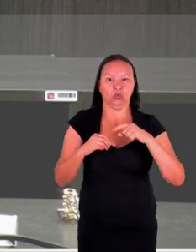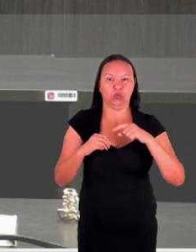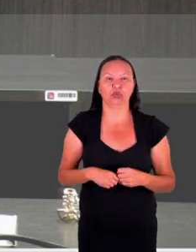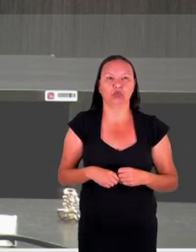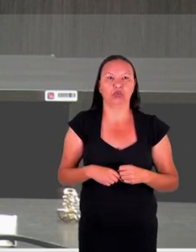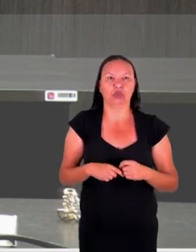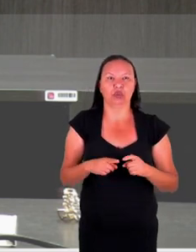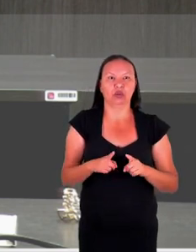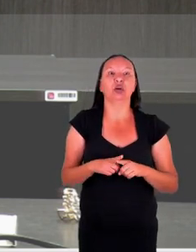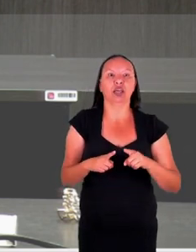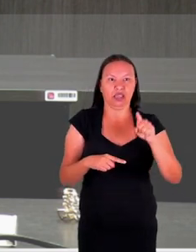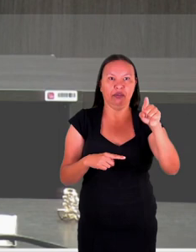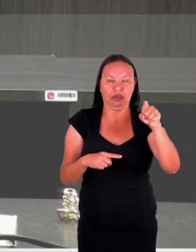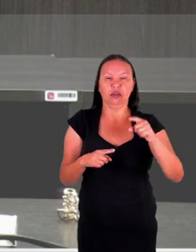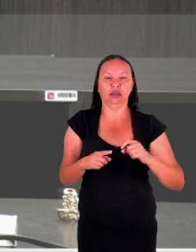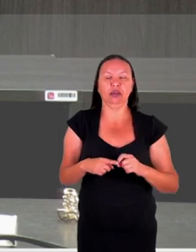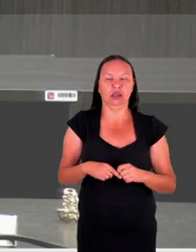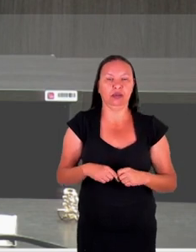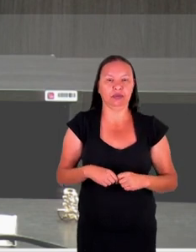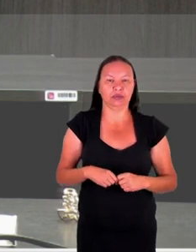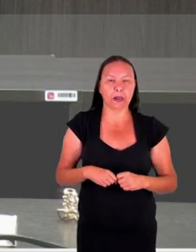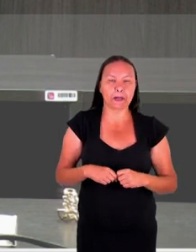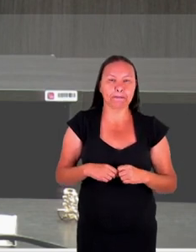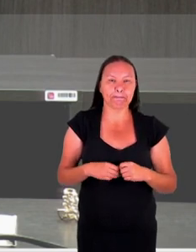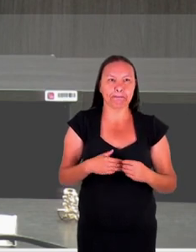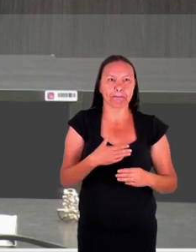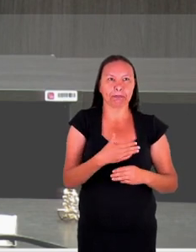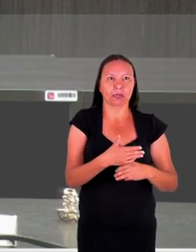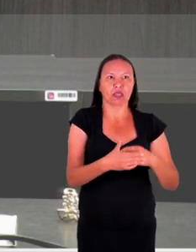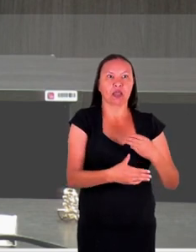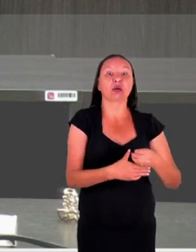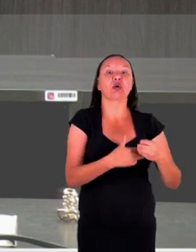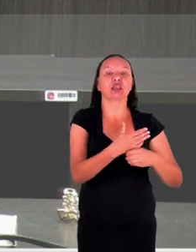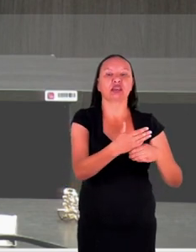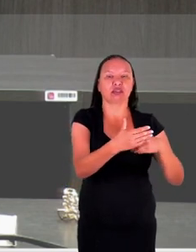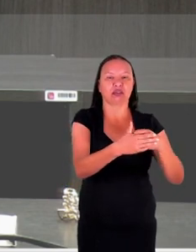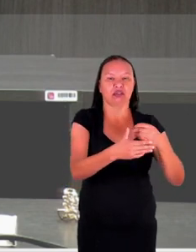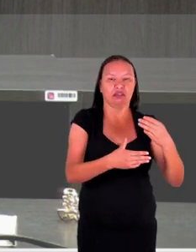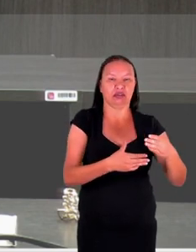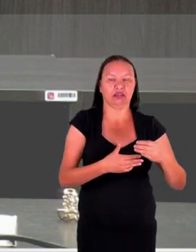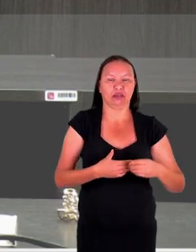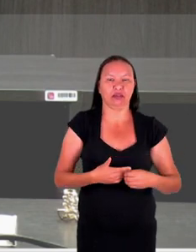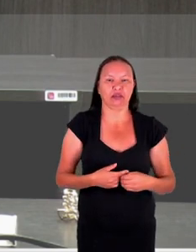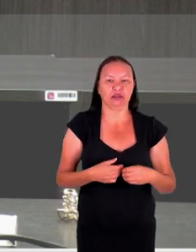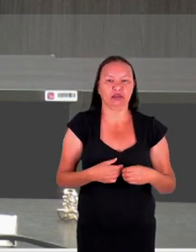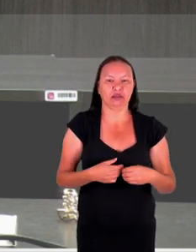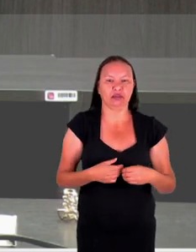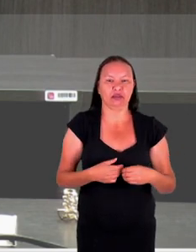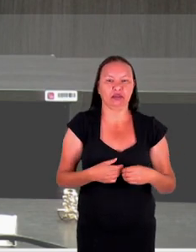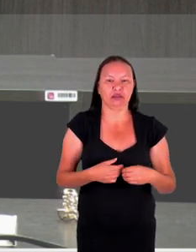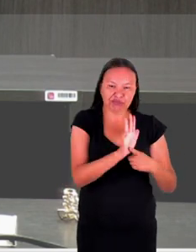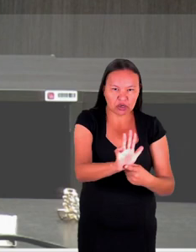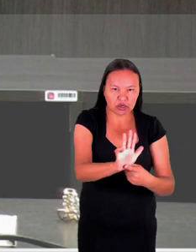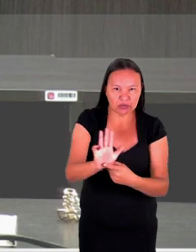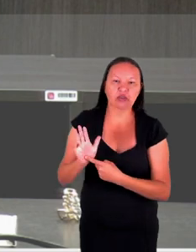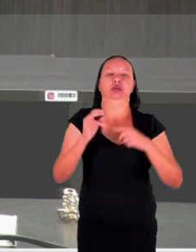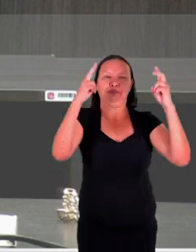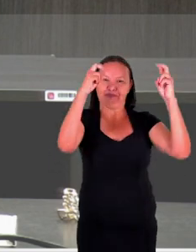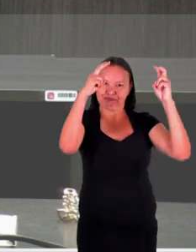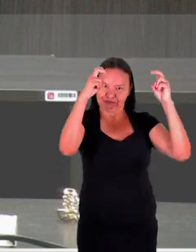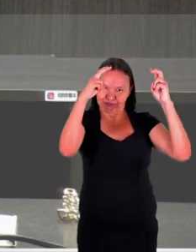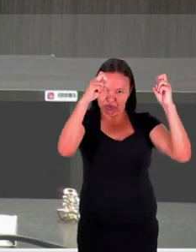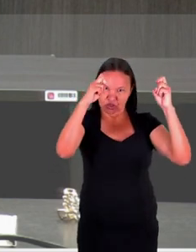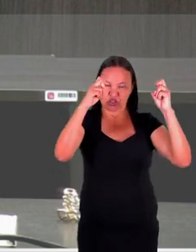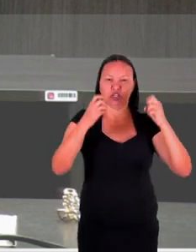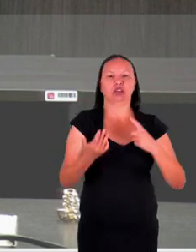Então, não vamos nos prolongar, até porque a ideia aqui não é a gente ficar reapresentando o projeto, porque a gente já